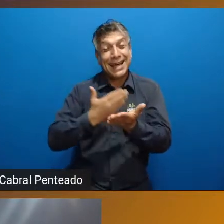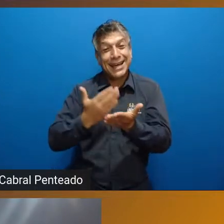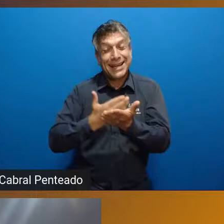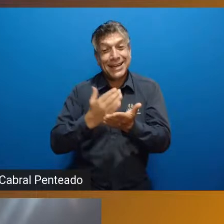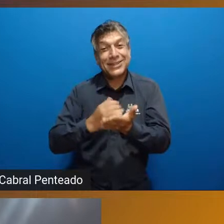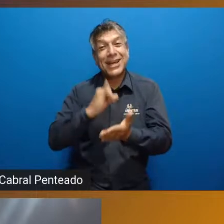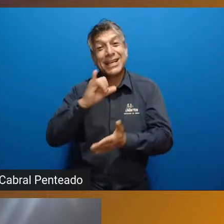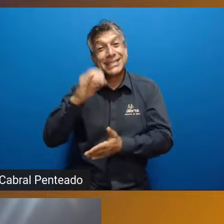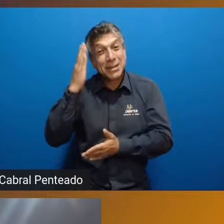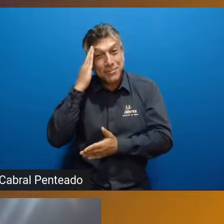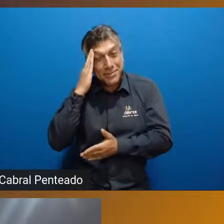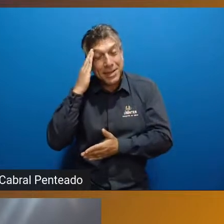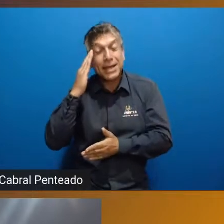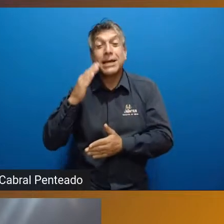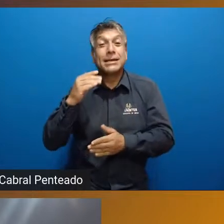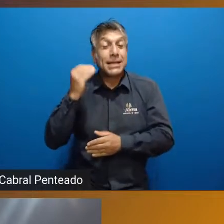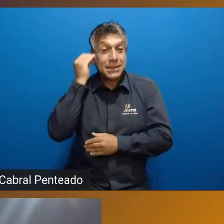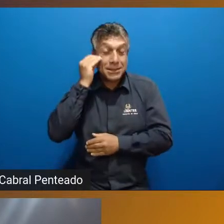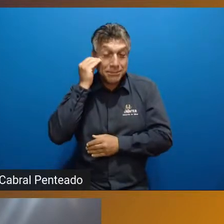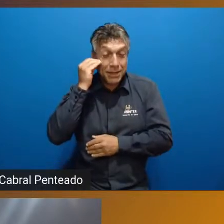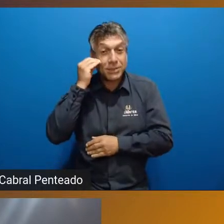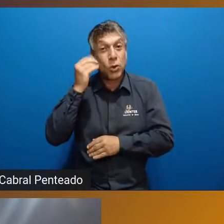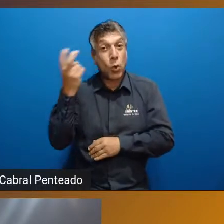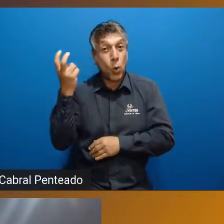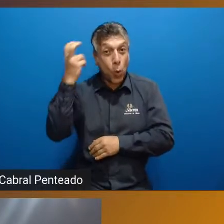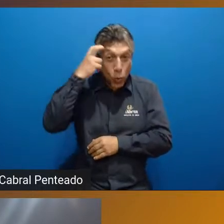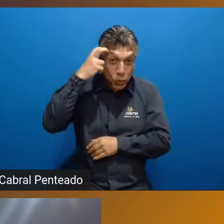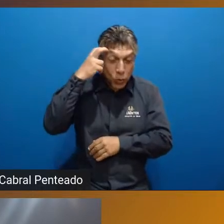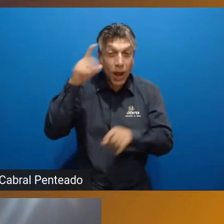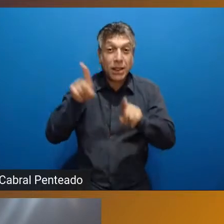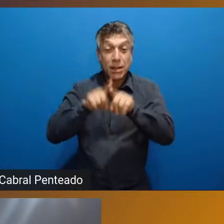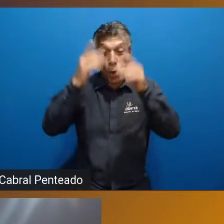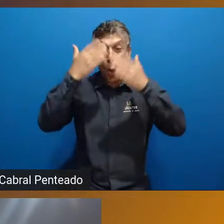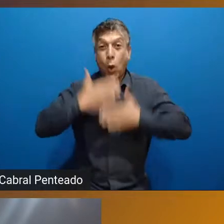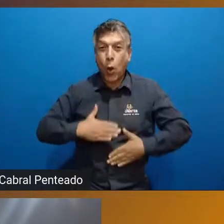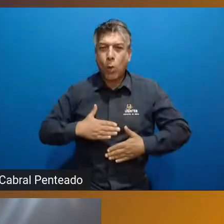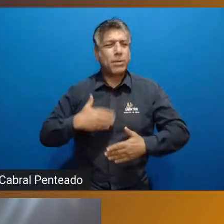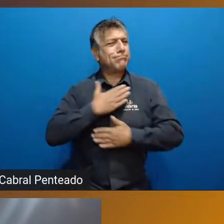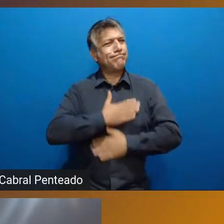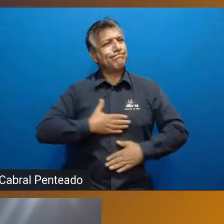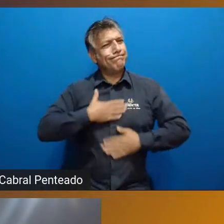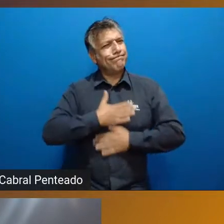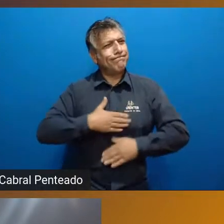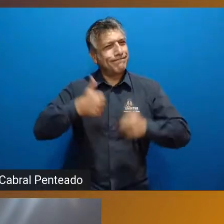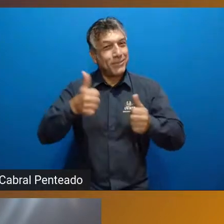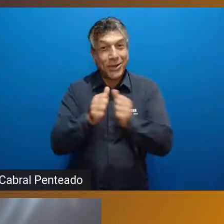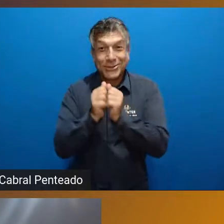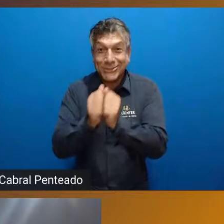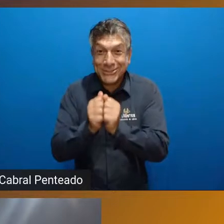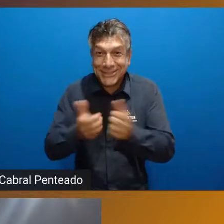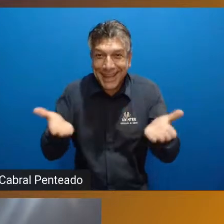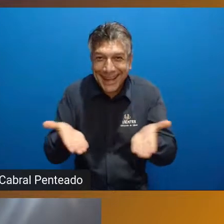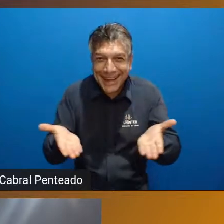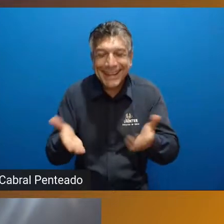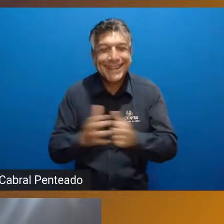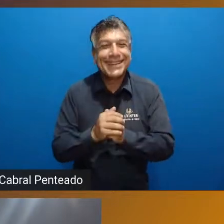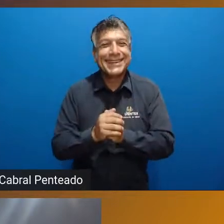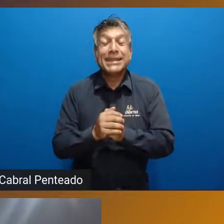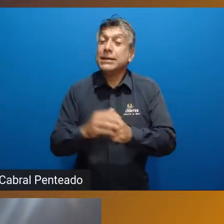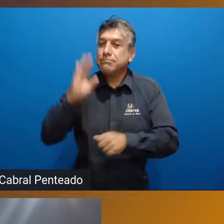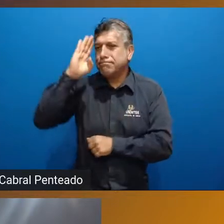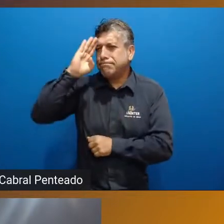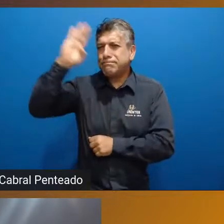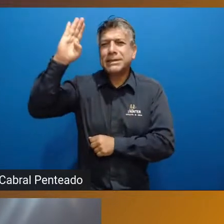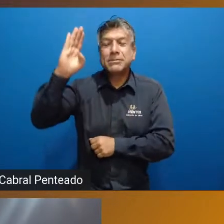práticas culturais e corporais. É uma satisfação muito grande poder estar com vocês nesse momento, principalmente